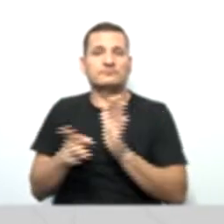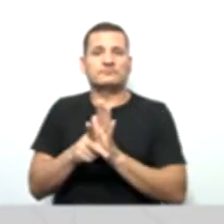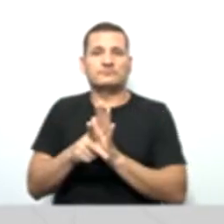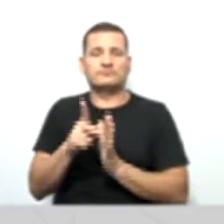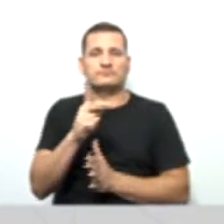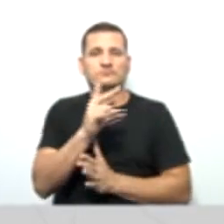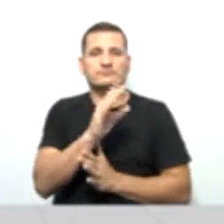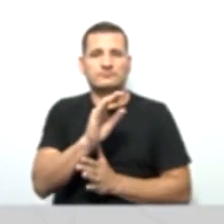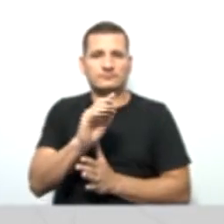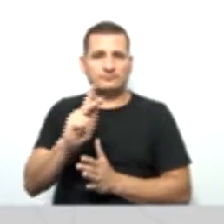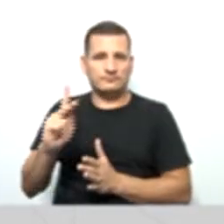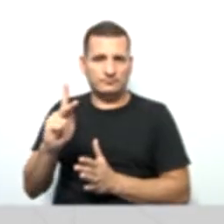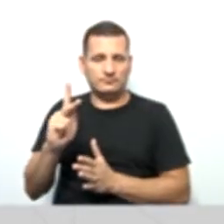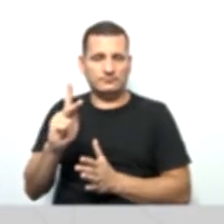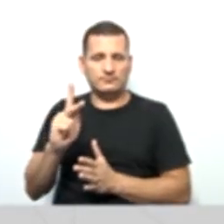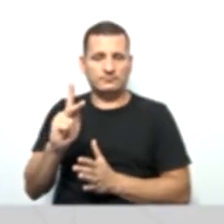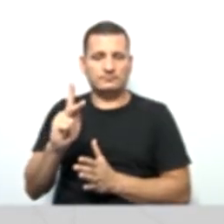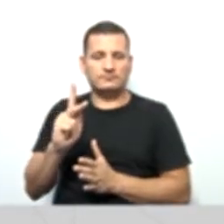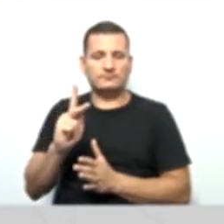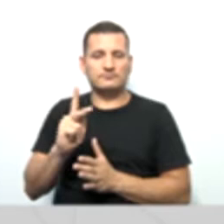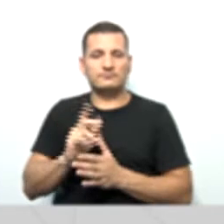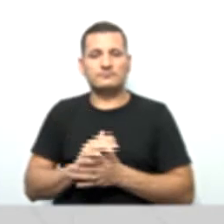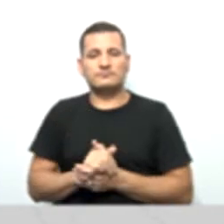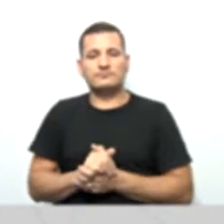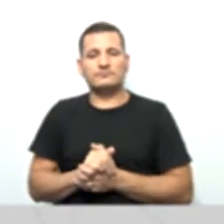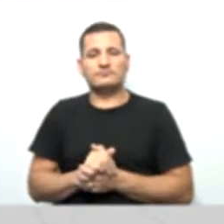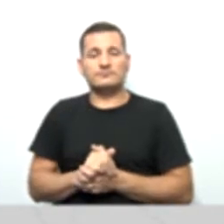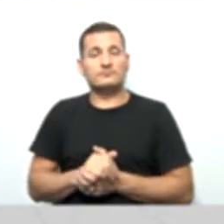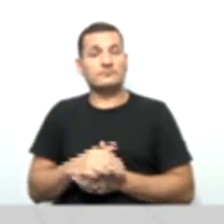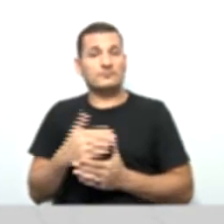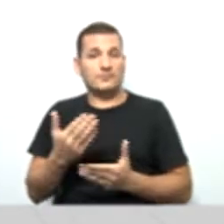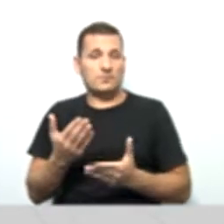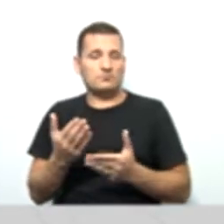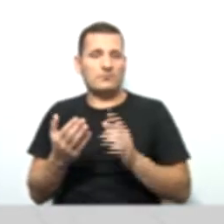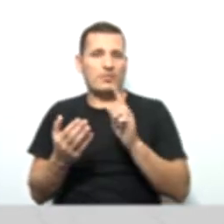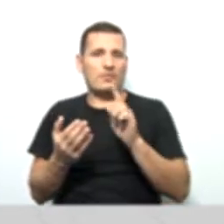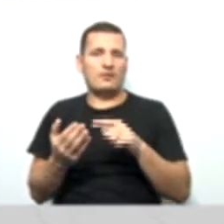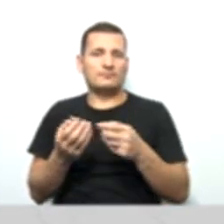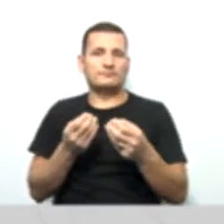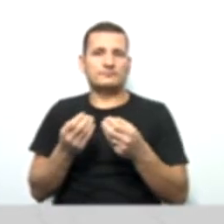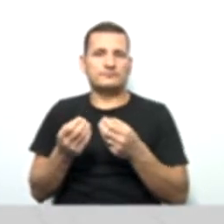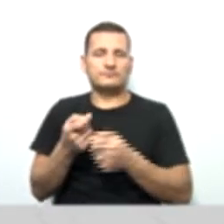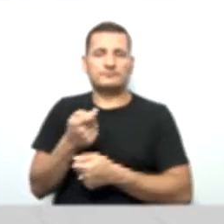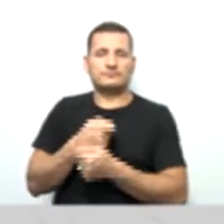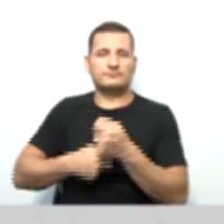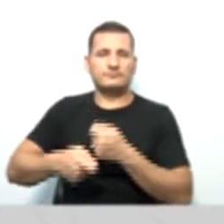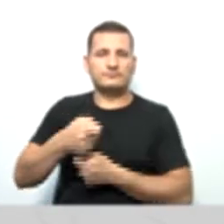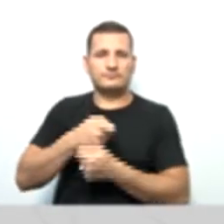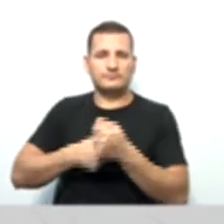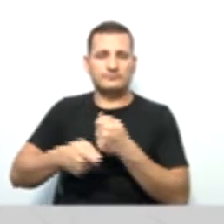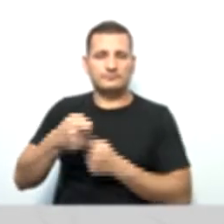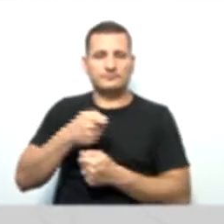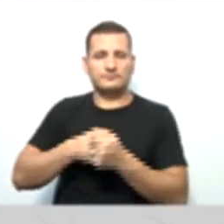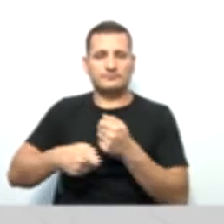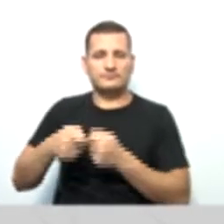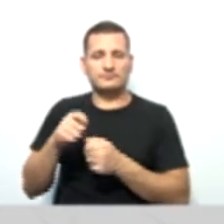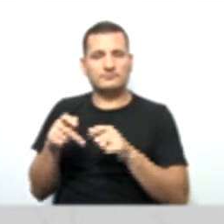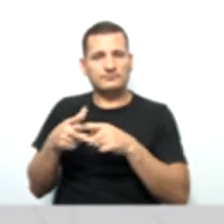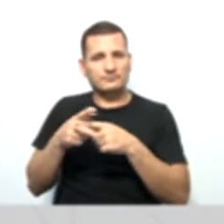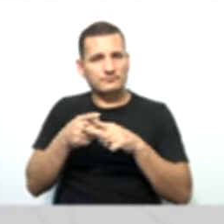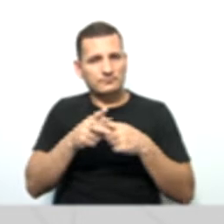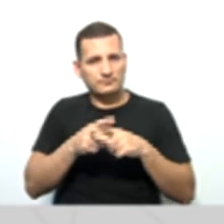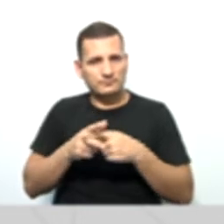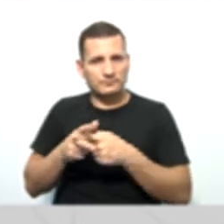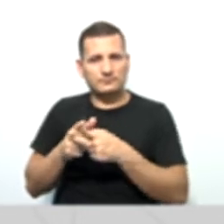cooperativas, certo, gente? Então, essa é uma forma de administrar para corrigir